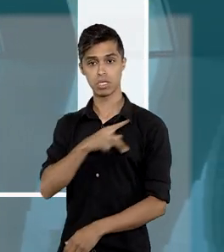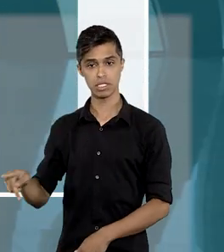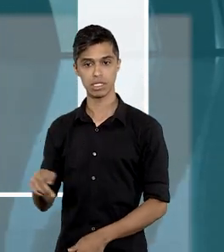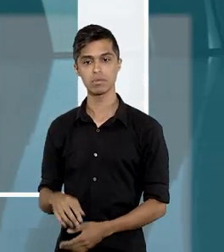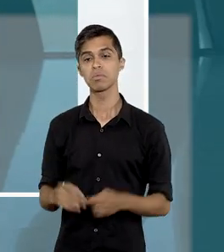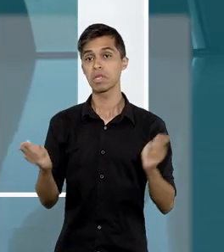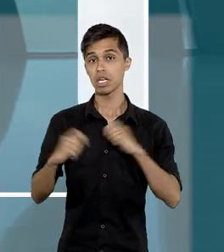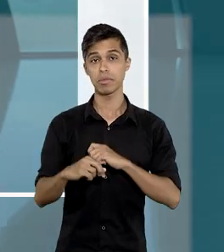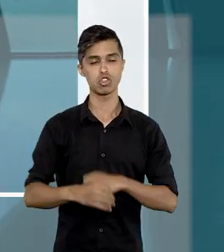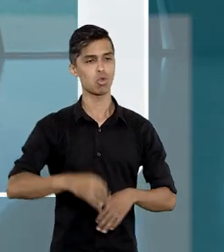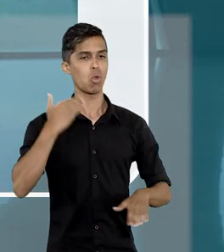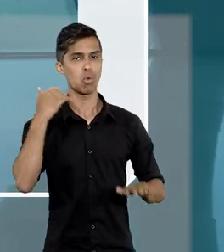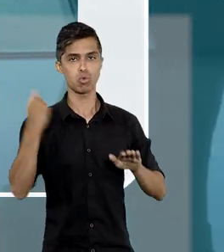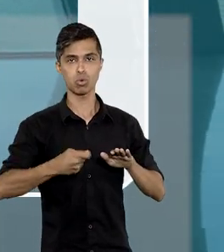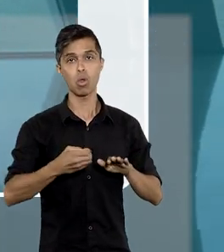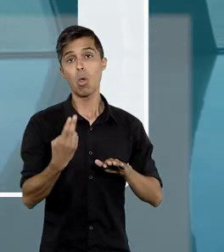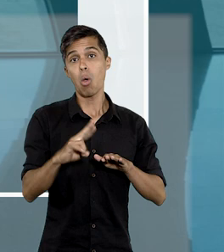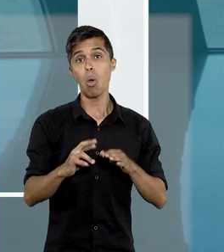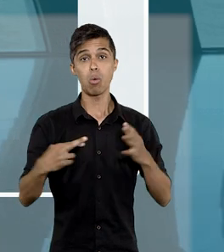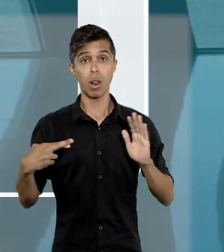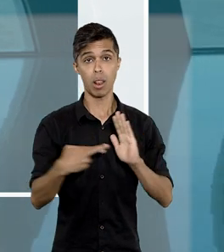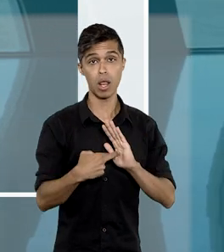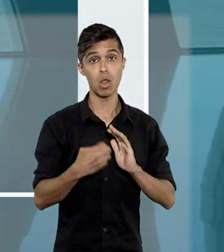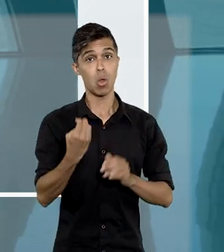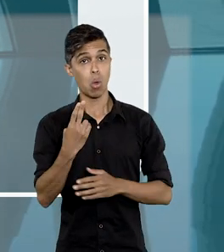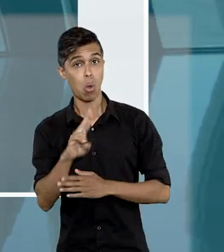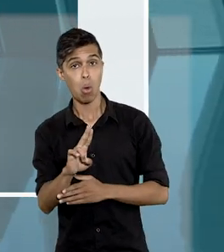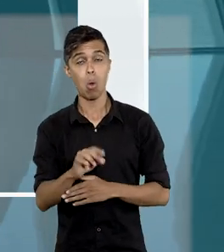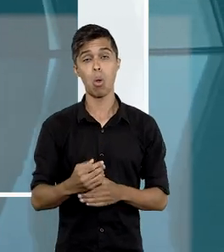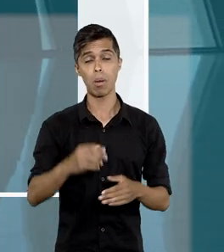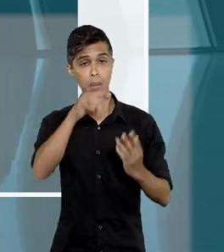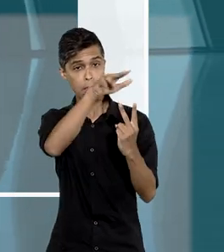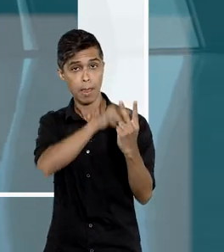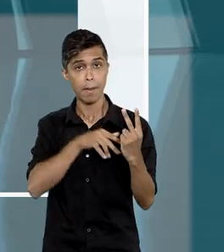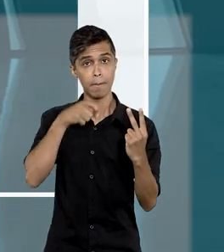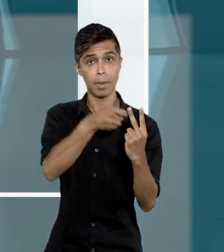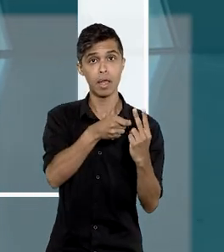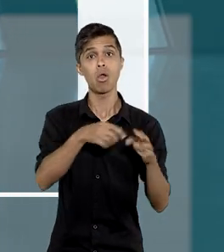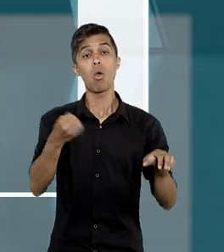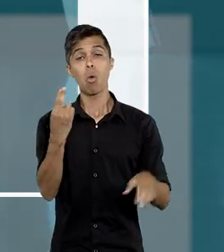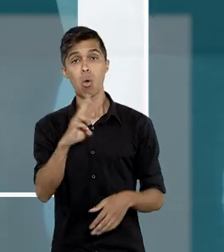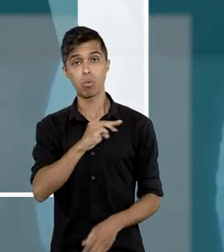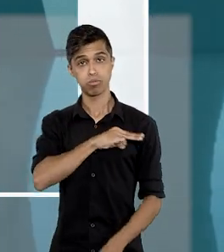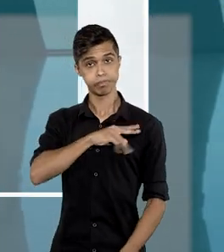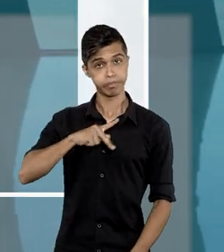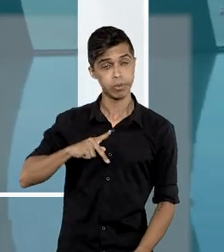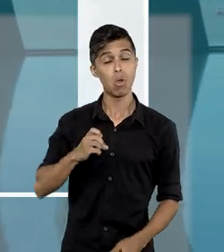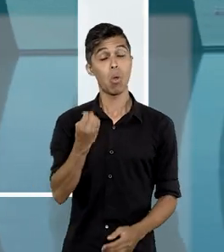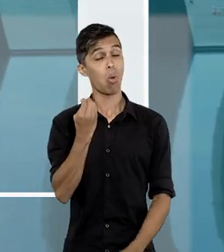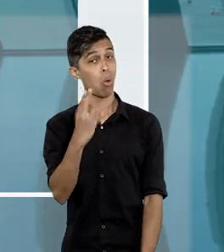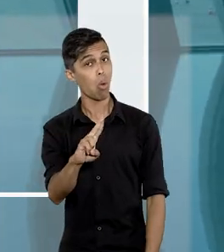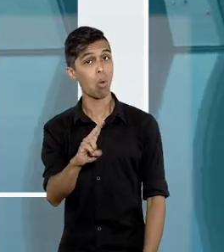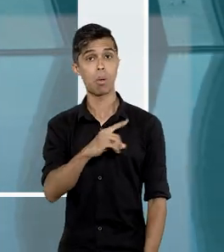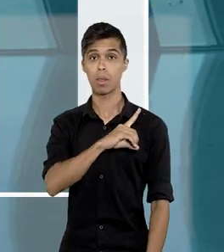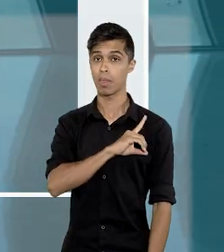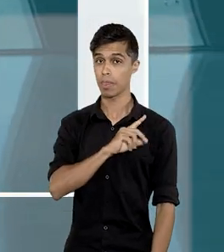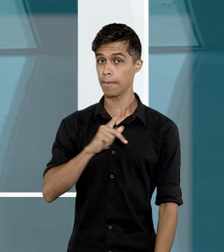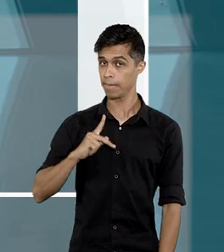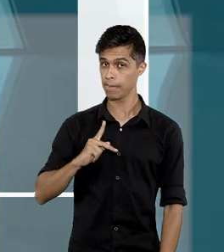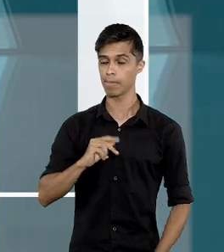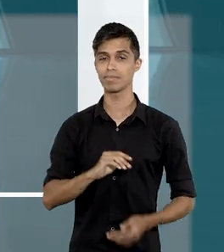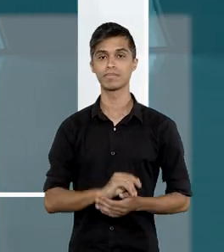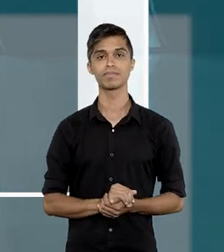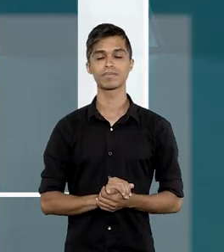tribunal. Pode ser feito pelo juiz ou relator, pelas partes, pelo Ministério Público ou pela